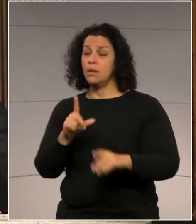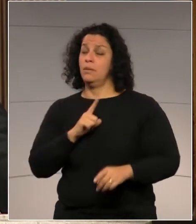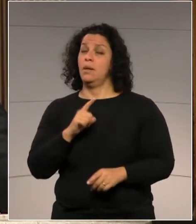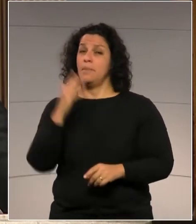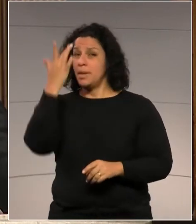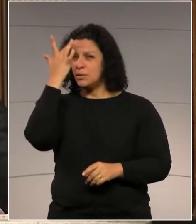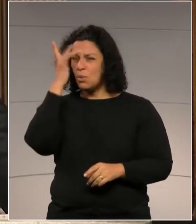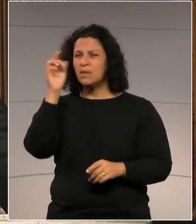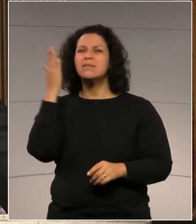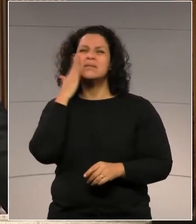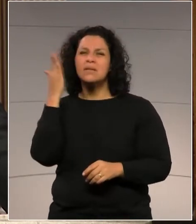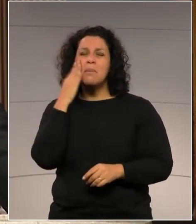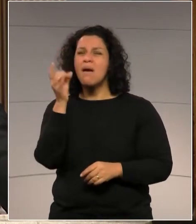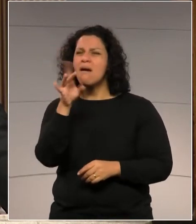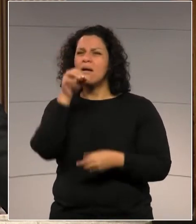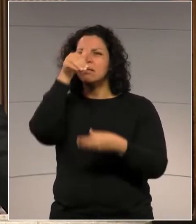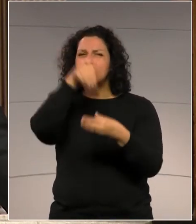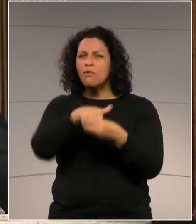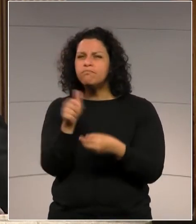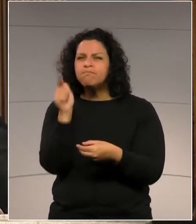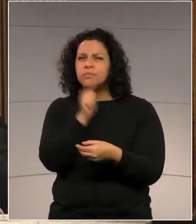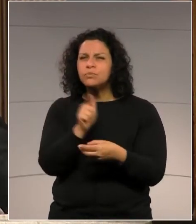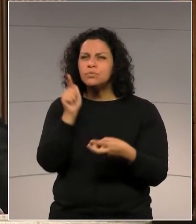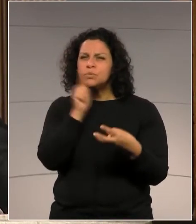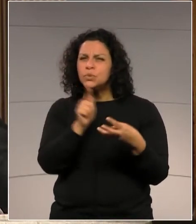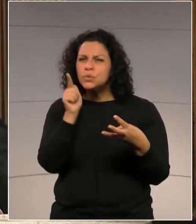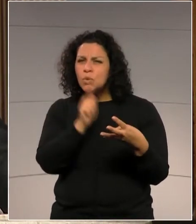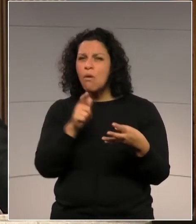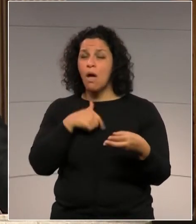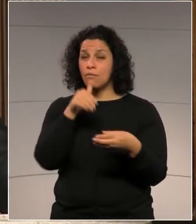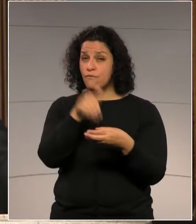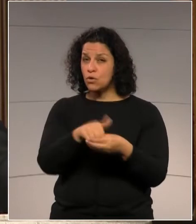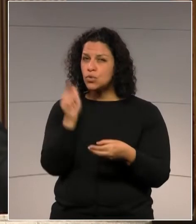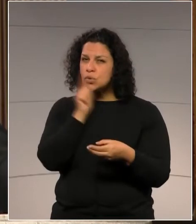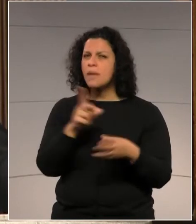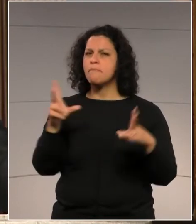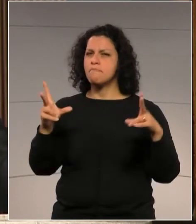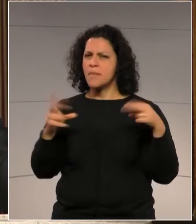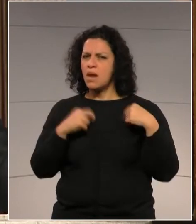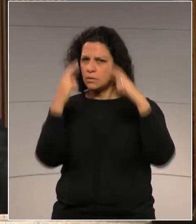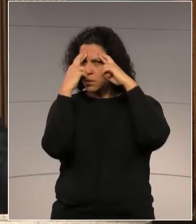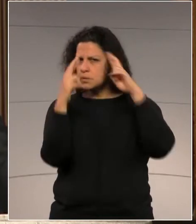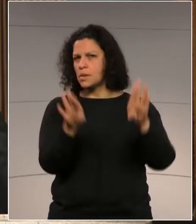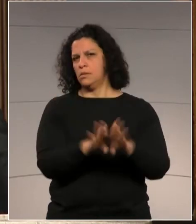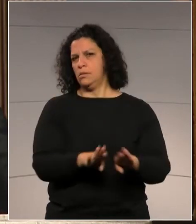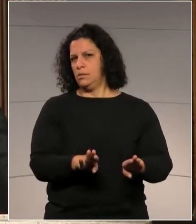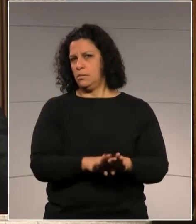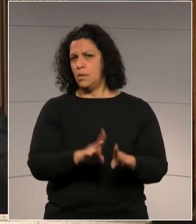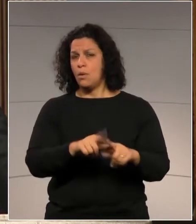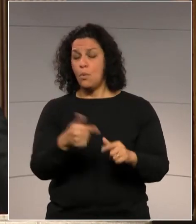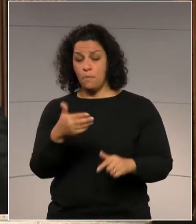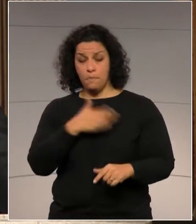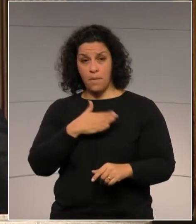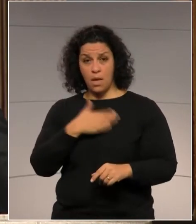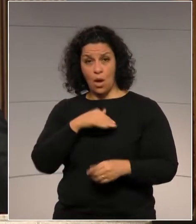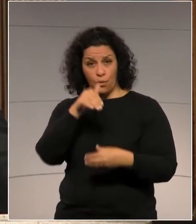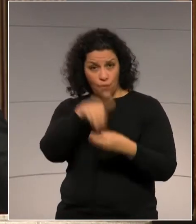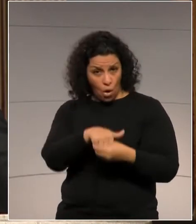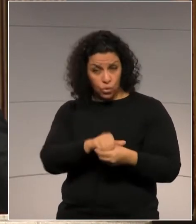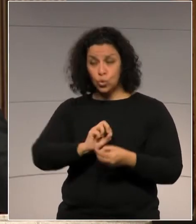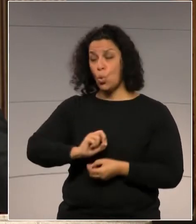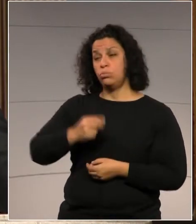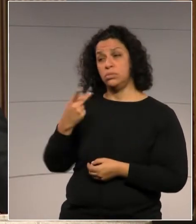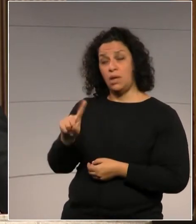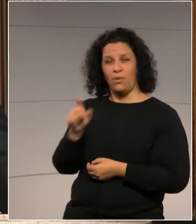sabe que cada voto conquistado é um voto conquistado e que merece ser respeitado. O meu ou o seu.